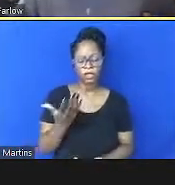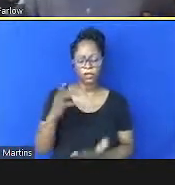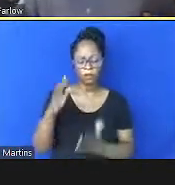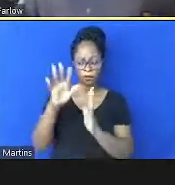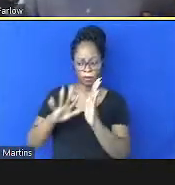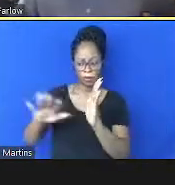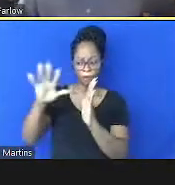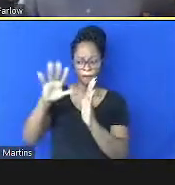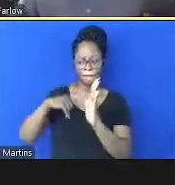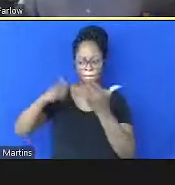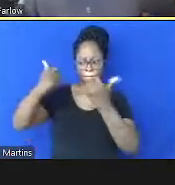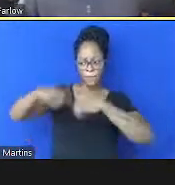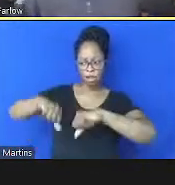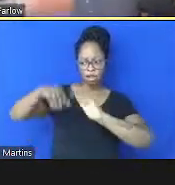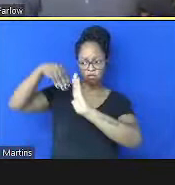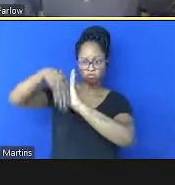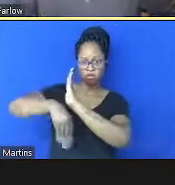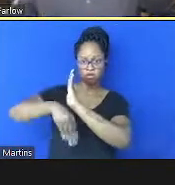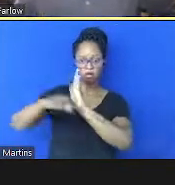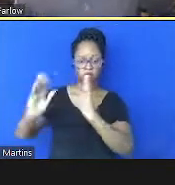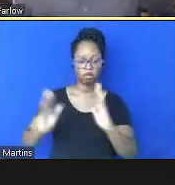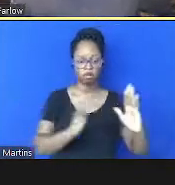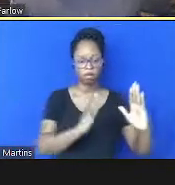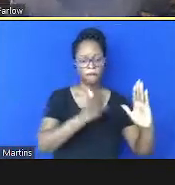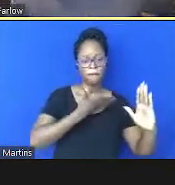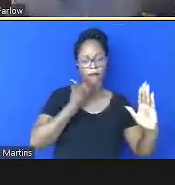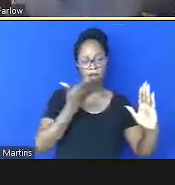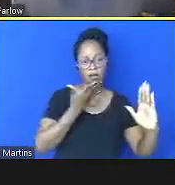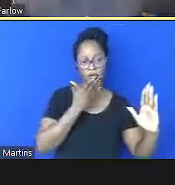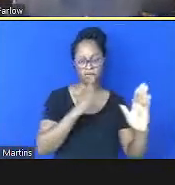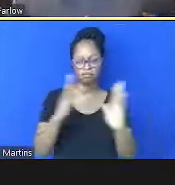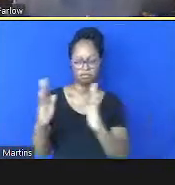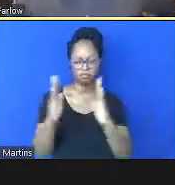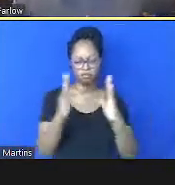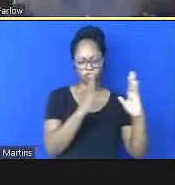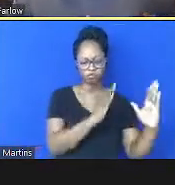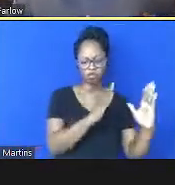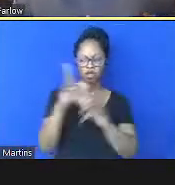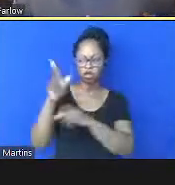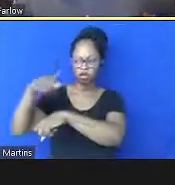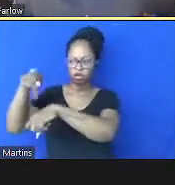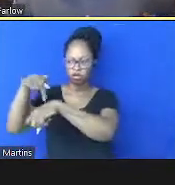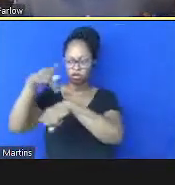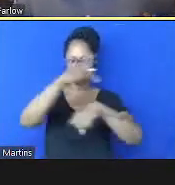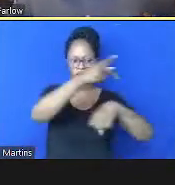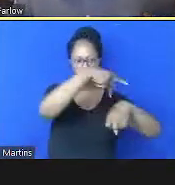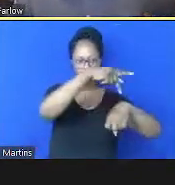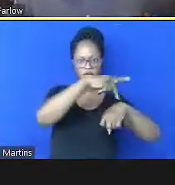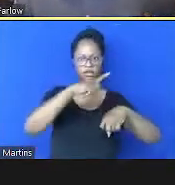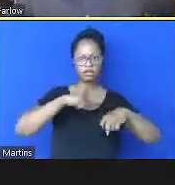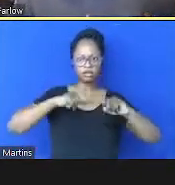pior enquanto você vê uma melhor então os dois países que estavam no alto